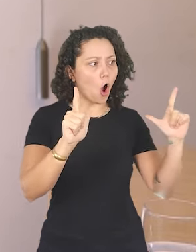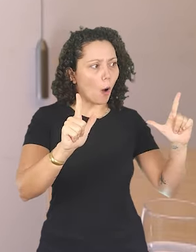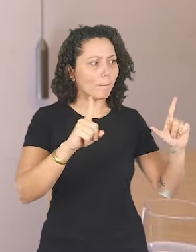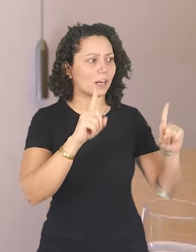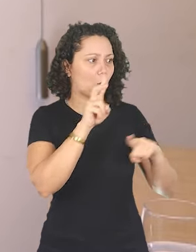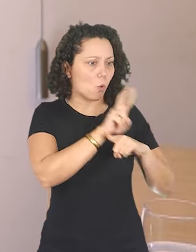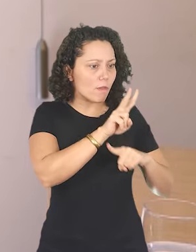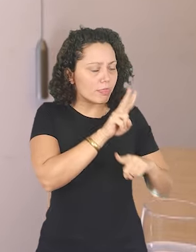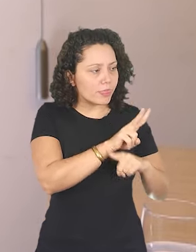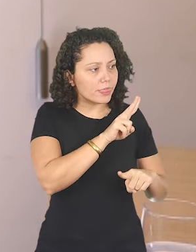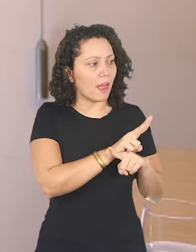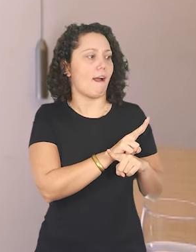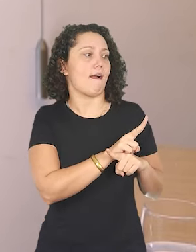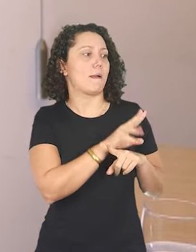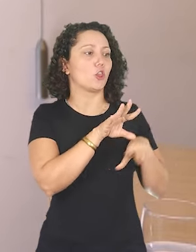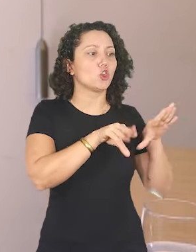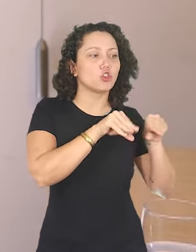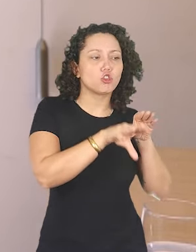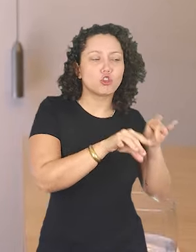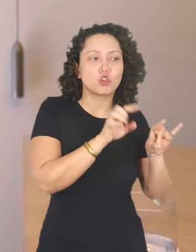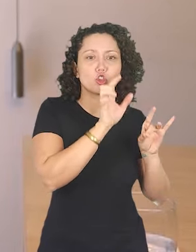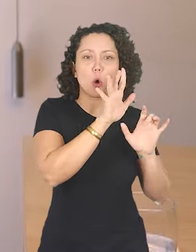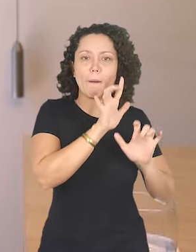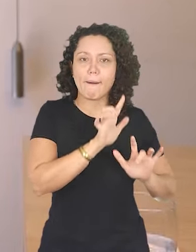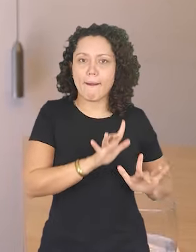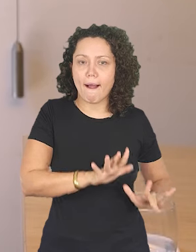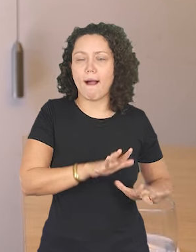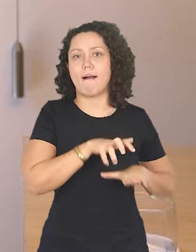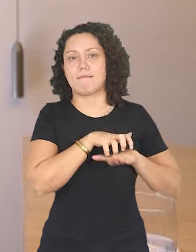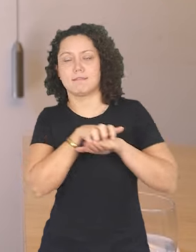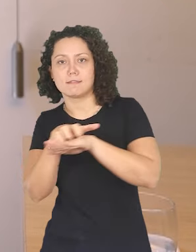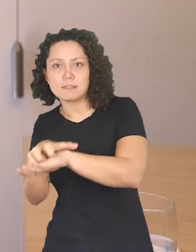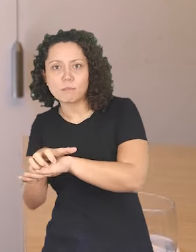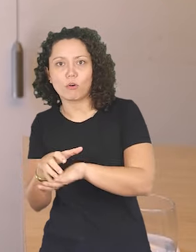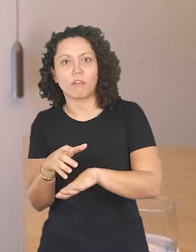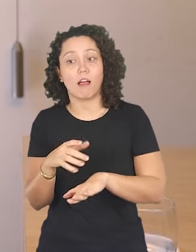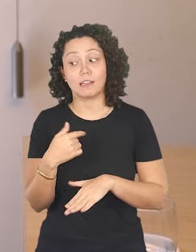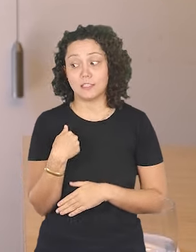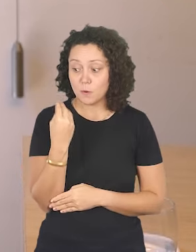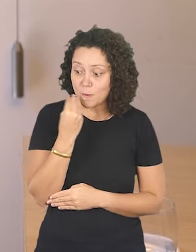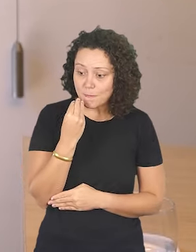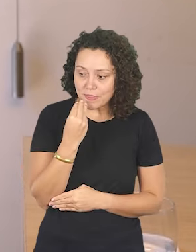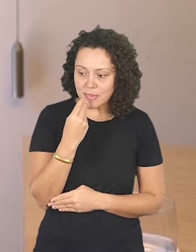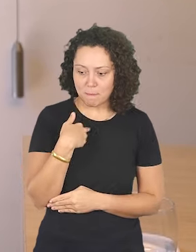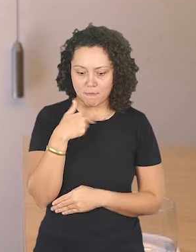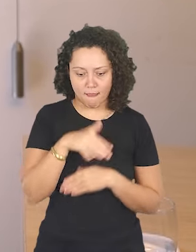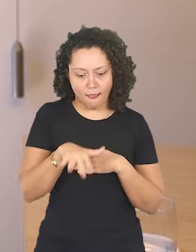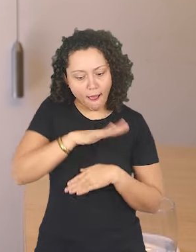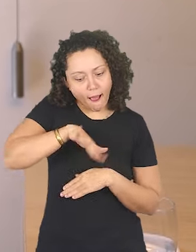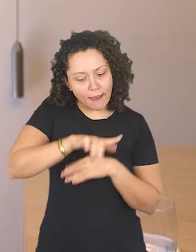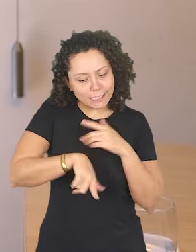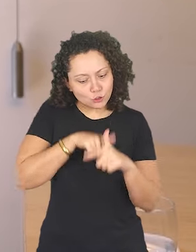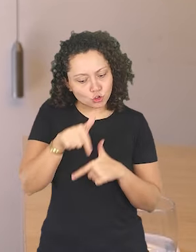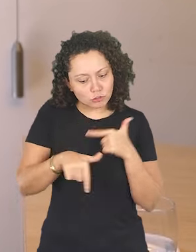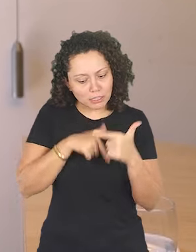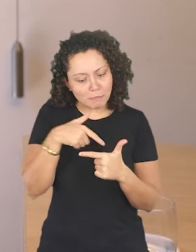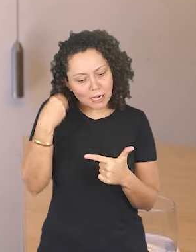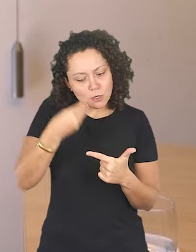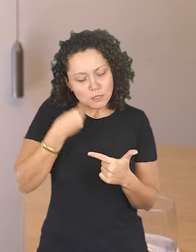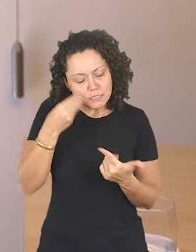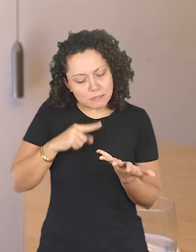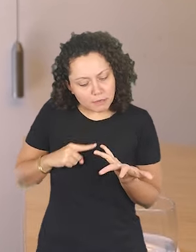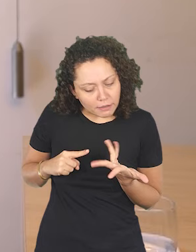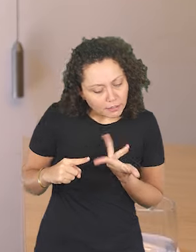manuseio de obras de arte. Eu tentei diversificar a minha atuação para que eu pudesse ter